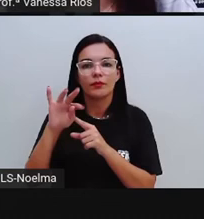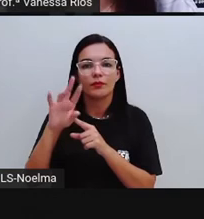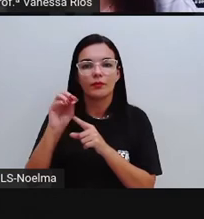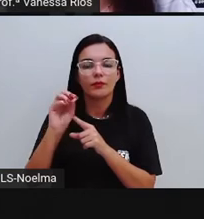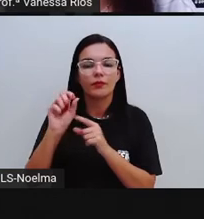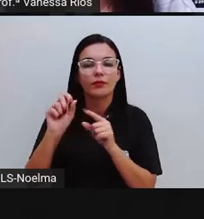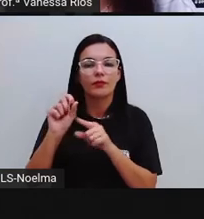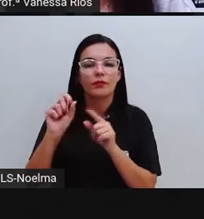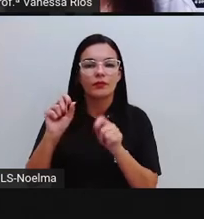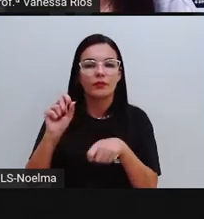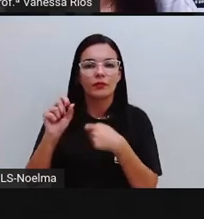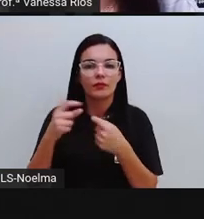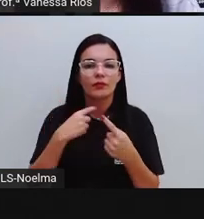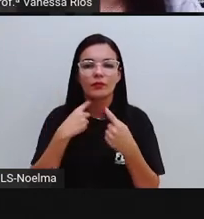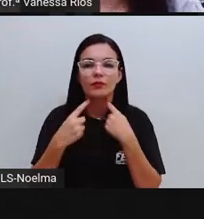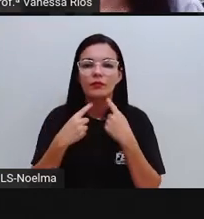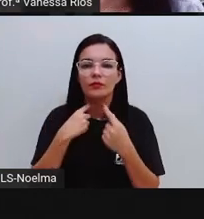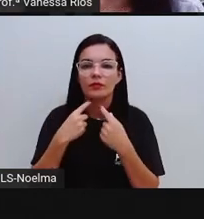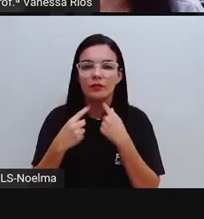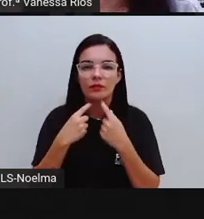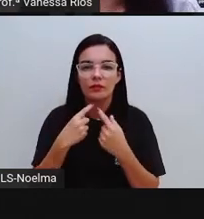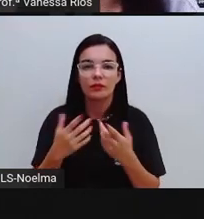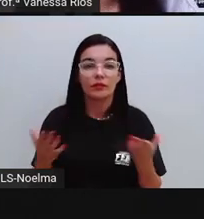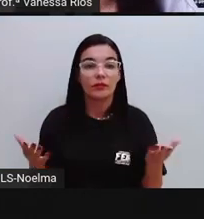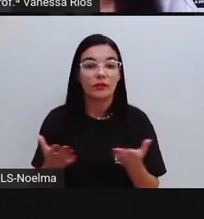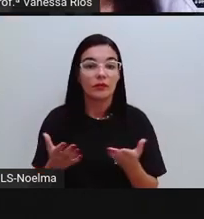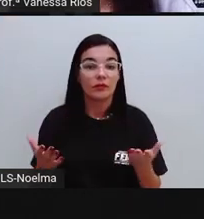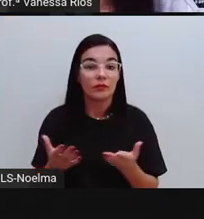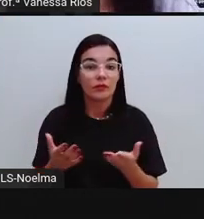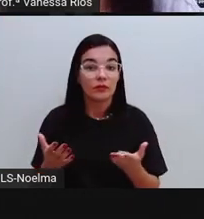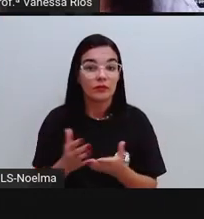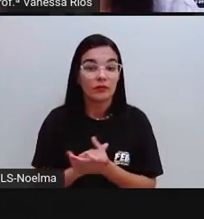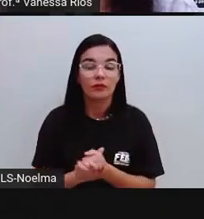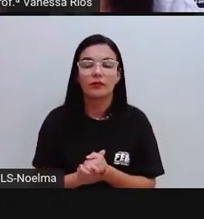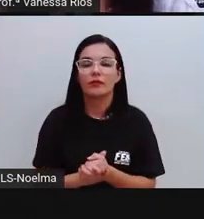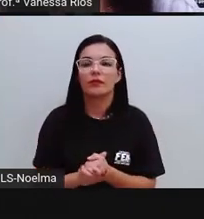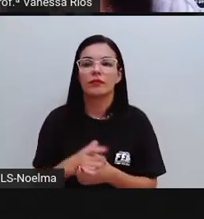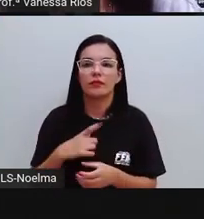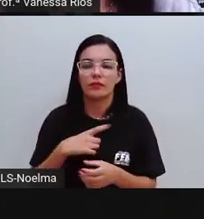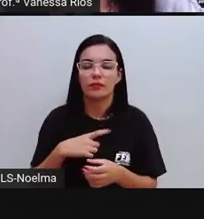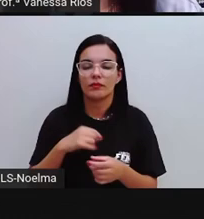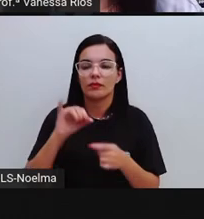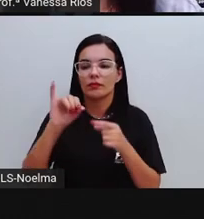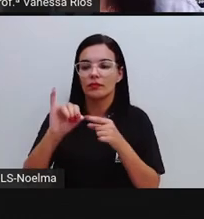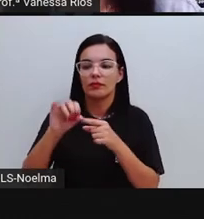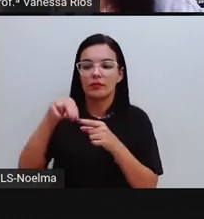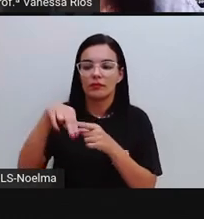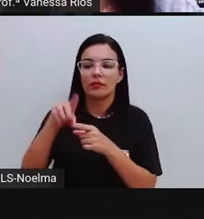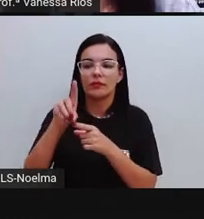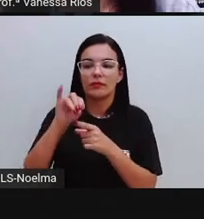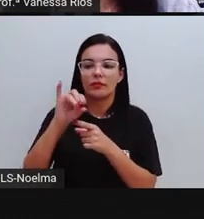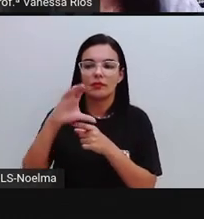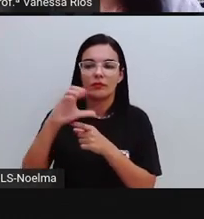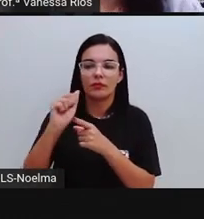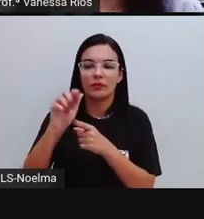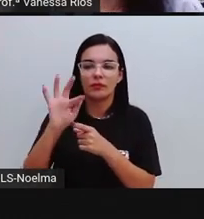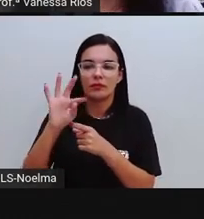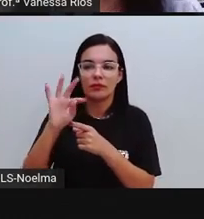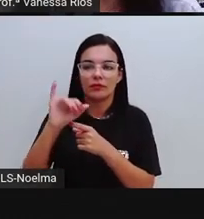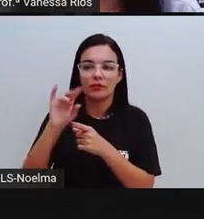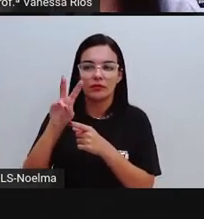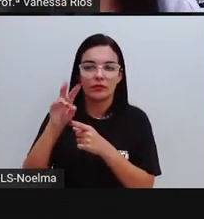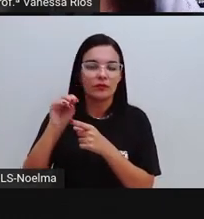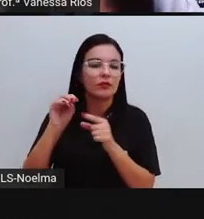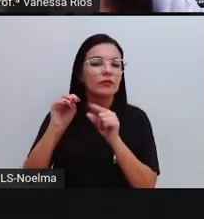observa agora o modo indicativo, que é o modo mais utilizado, quando a gente observa a utilização dos